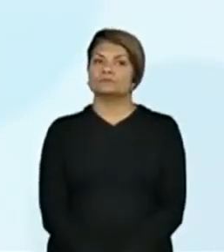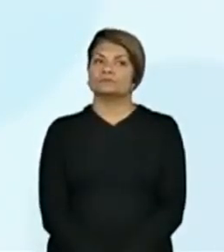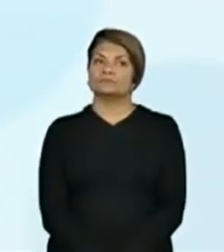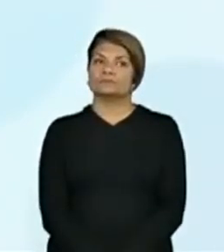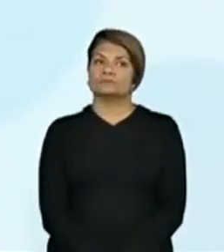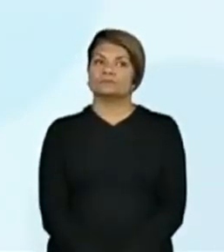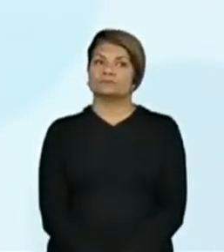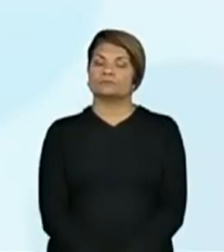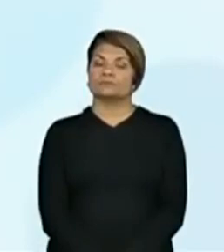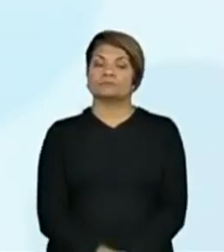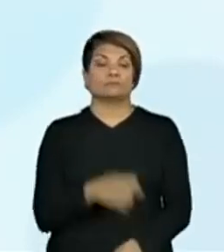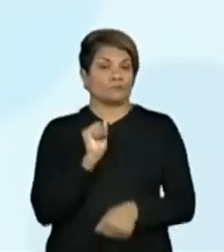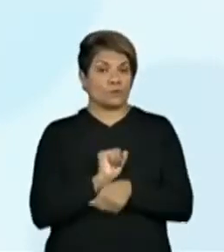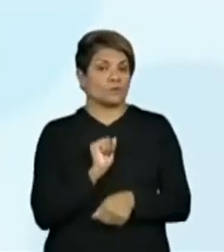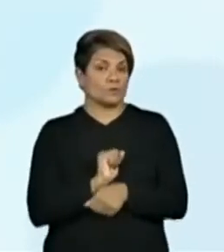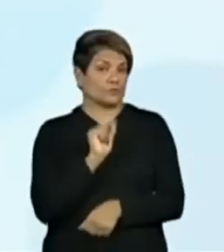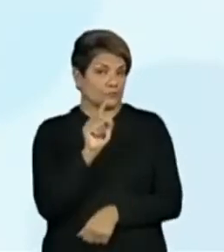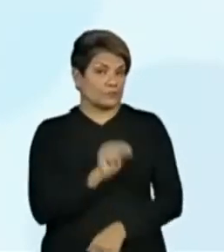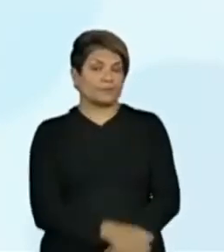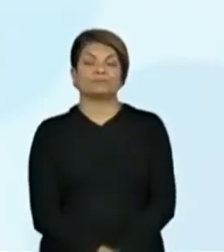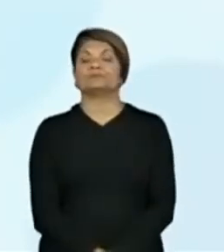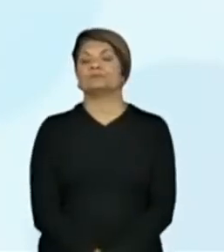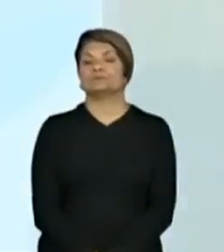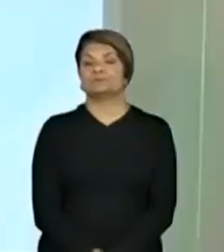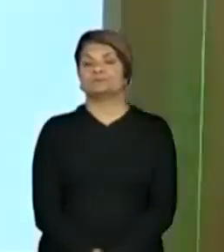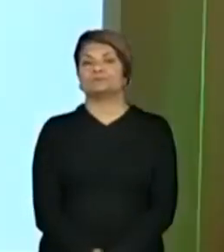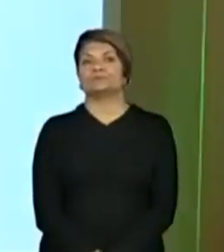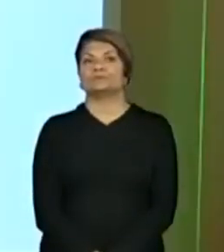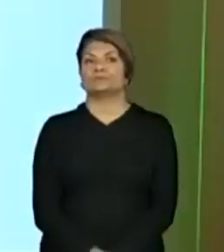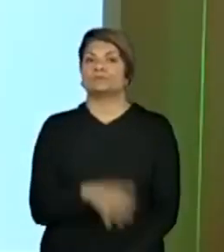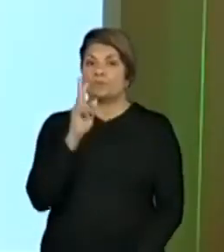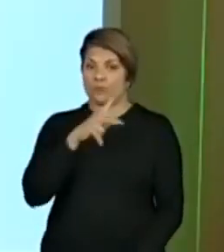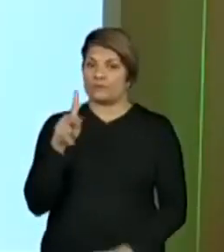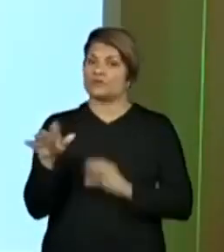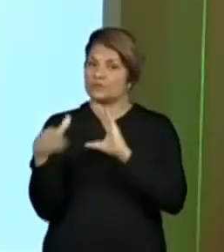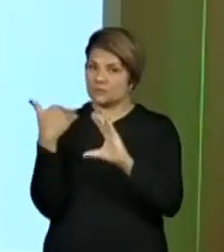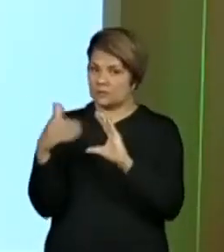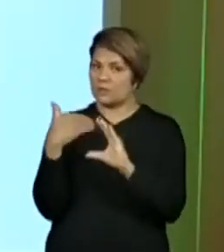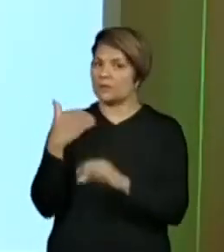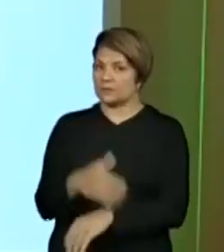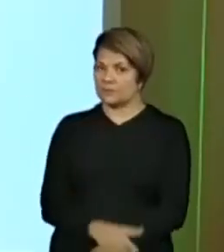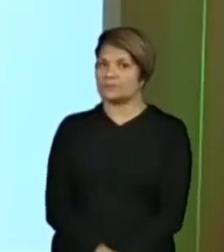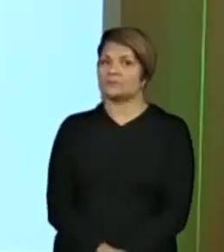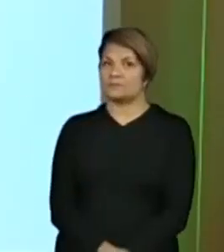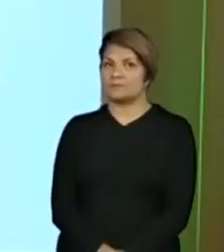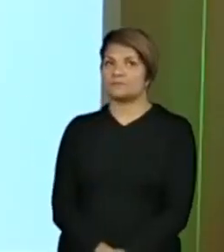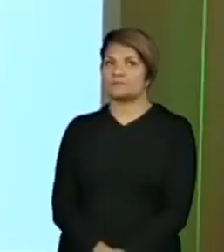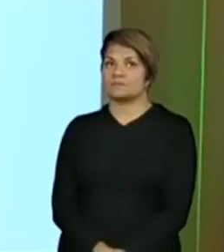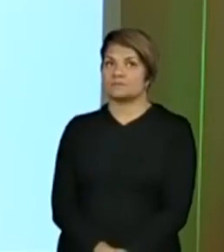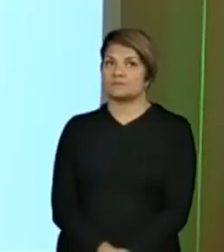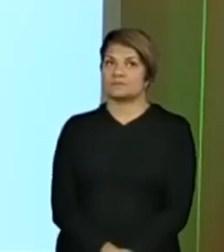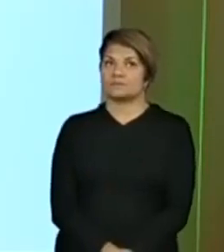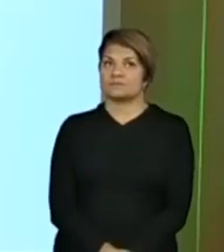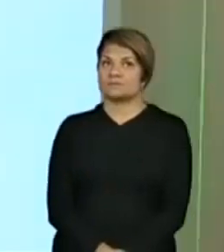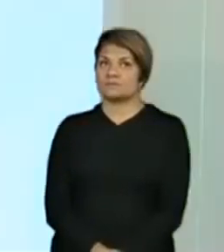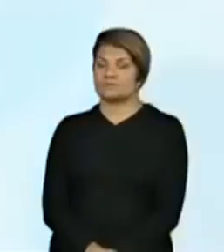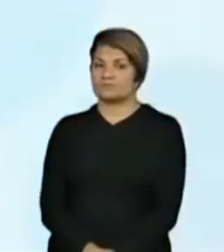Vamos lá. Estou aguardando aqui. Professores, tragam as socializações dos seus alunos para a nossa aula.